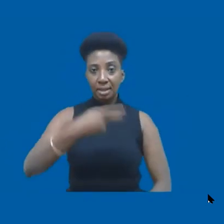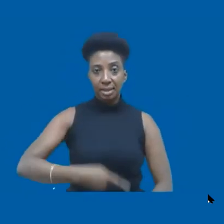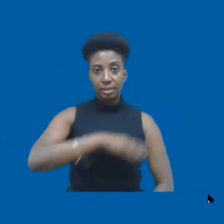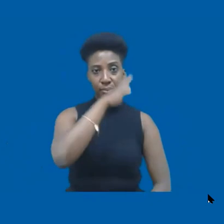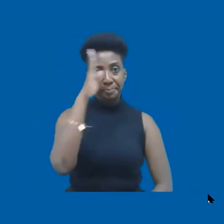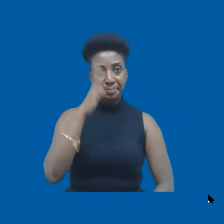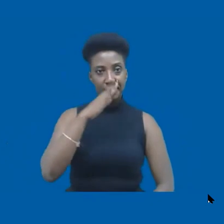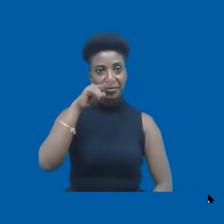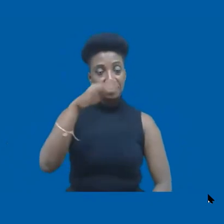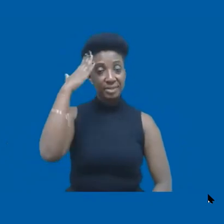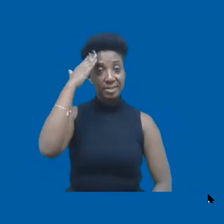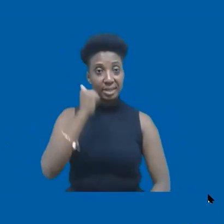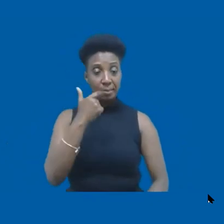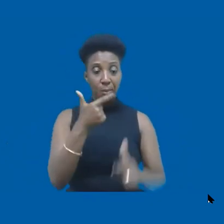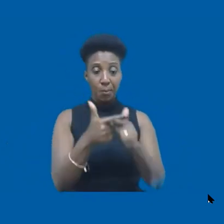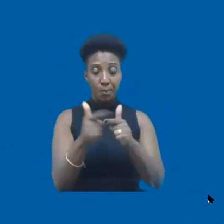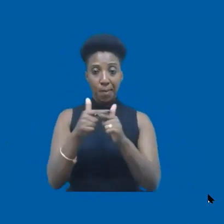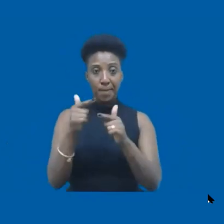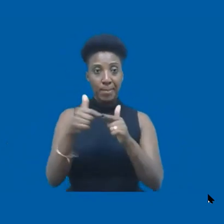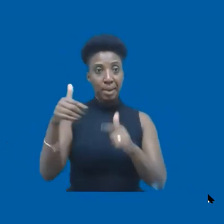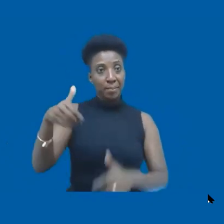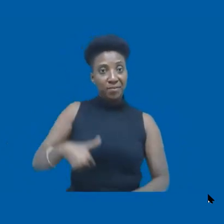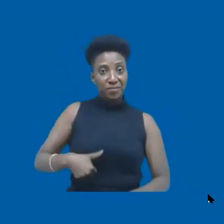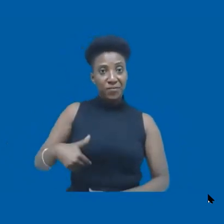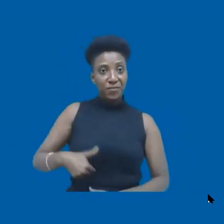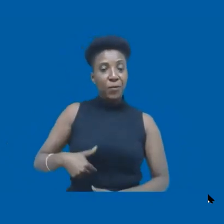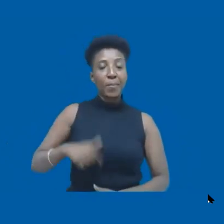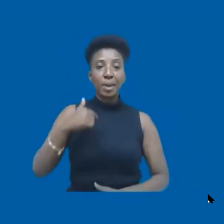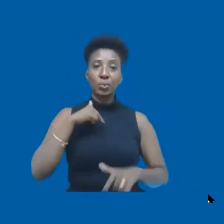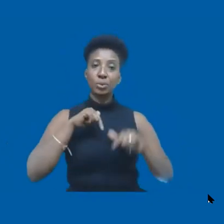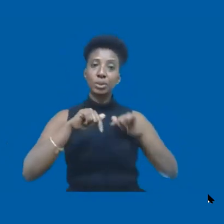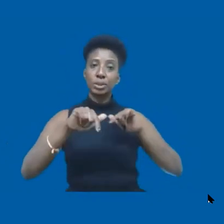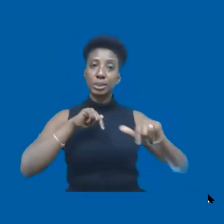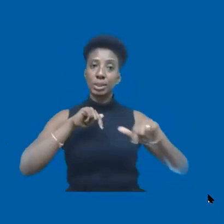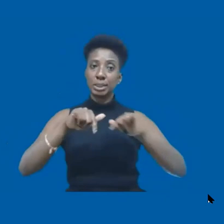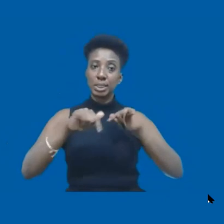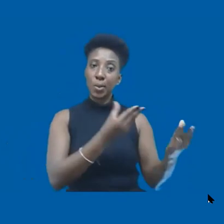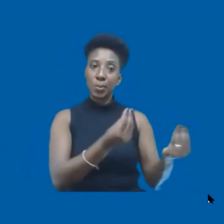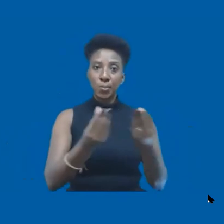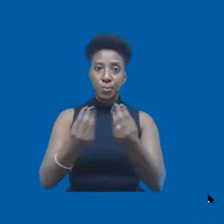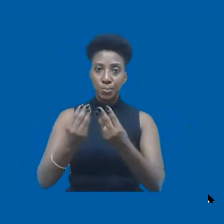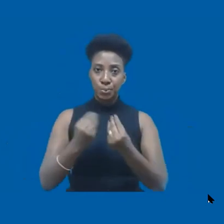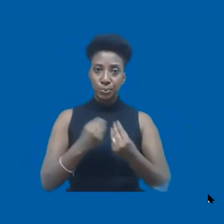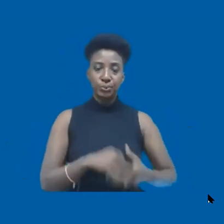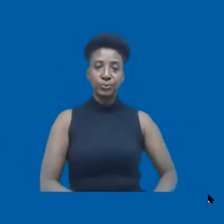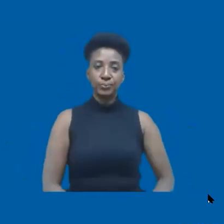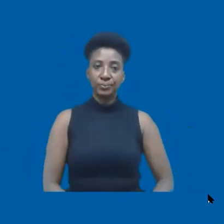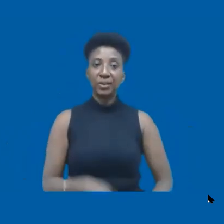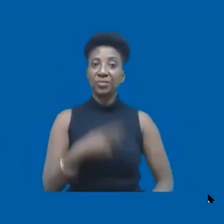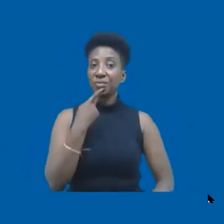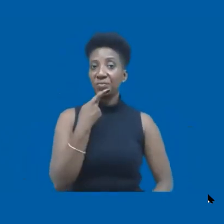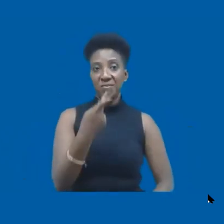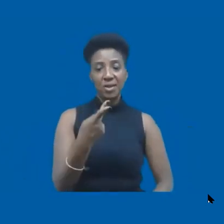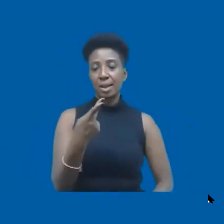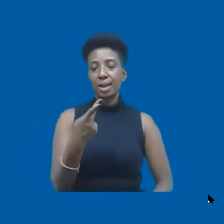vocês sabem, o problema da fome não é um problema... Eu trabalho muito, só para dizer um pouquinho sobre mim, eu não falei, eu não me